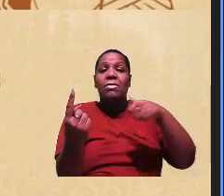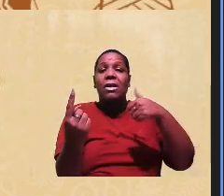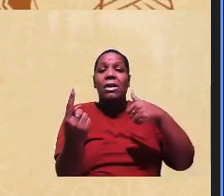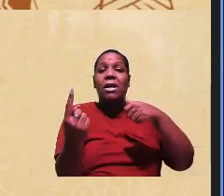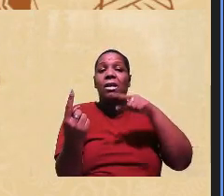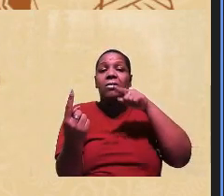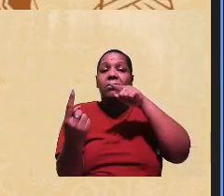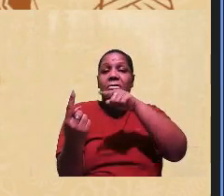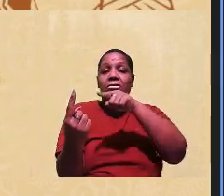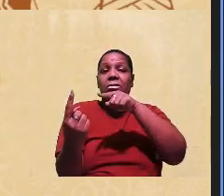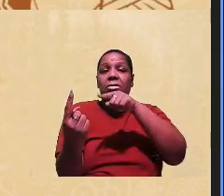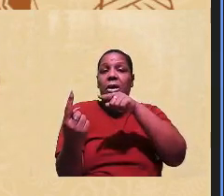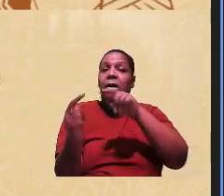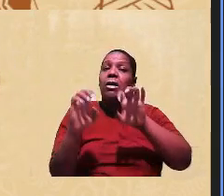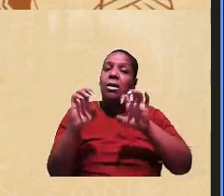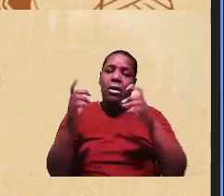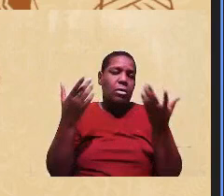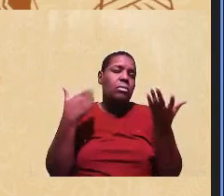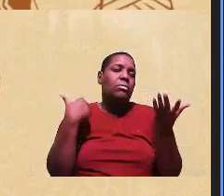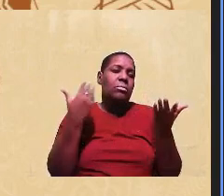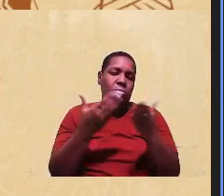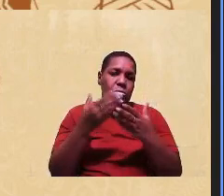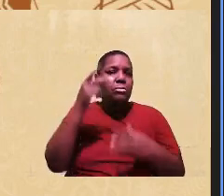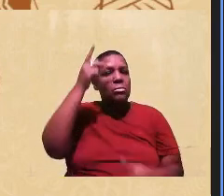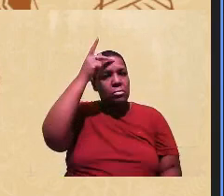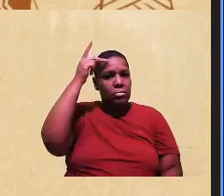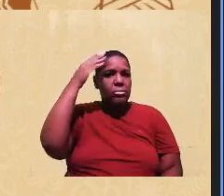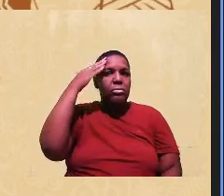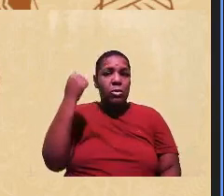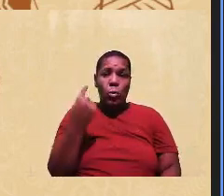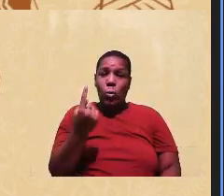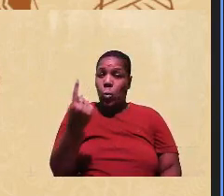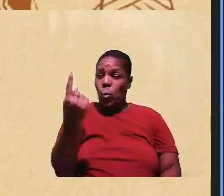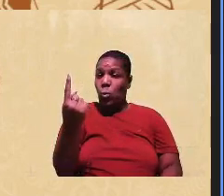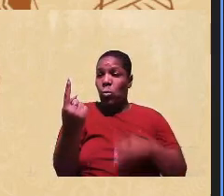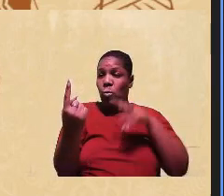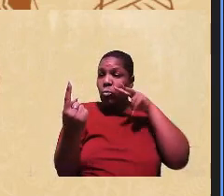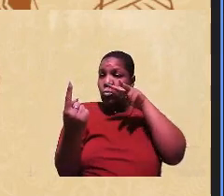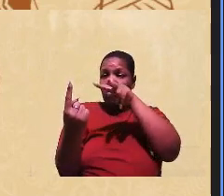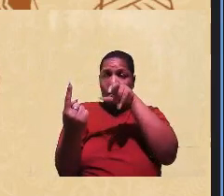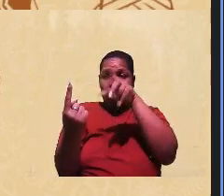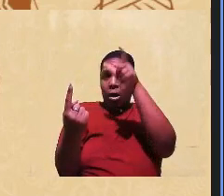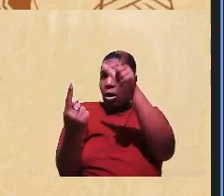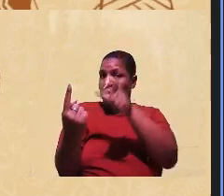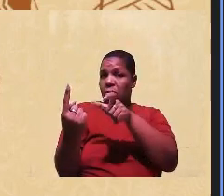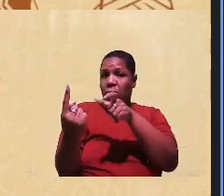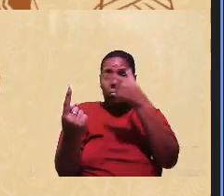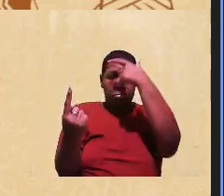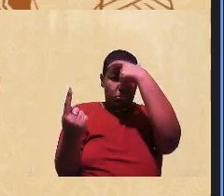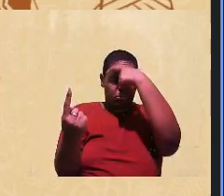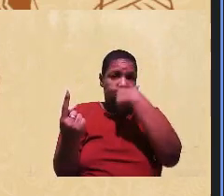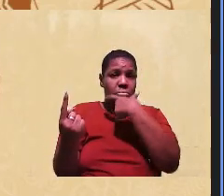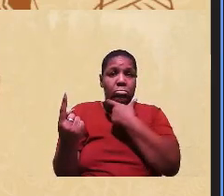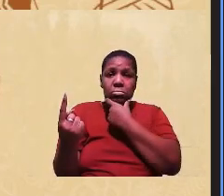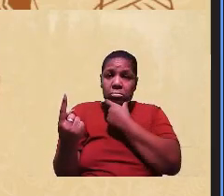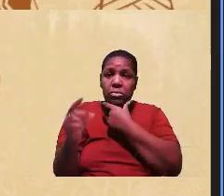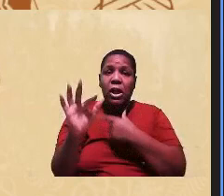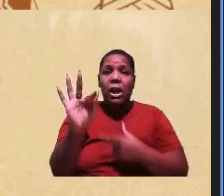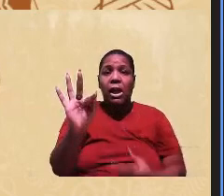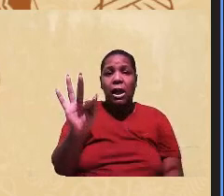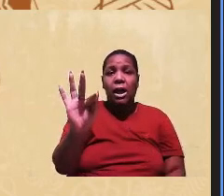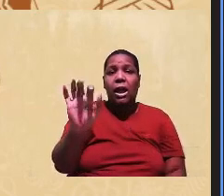Obviamente, todos sabem que o critério único e somente é o fenótipo. Fenótipo, que a gente chama de